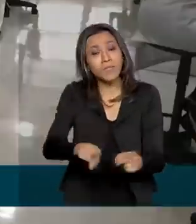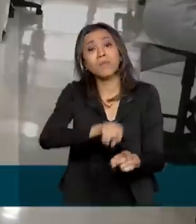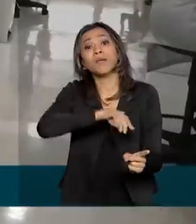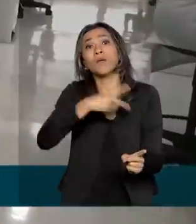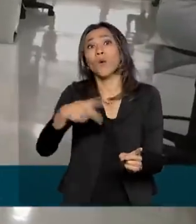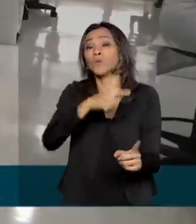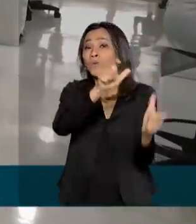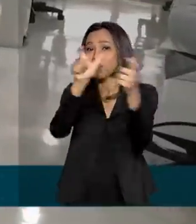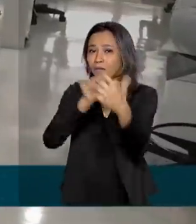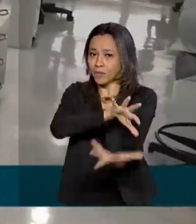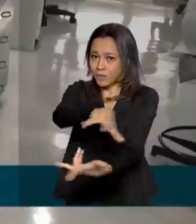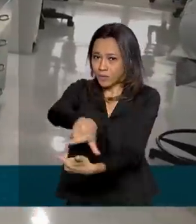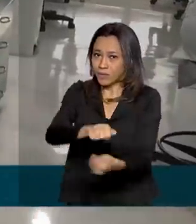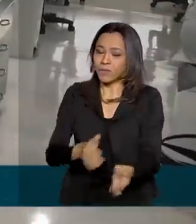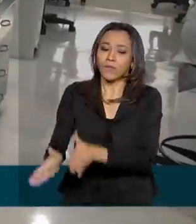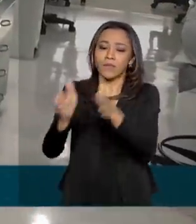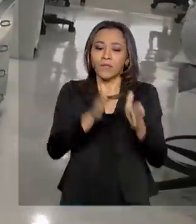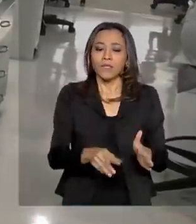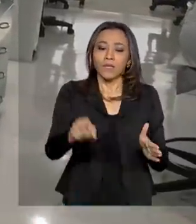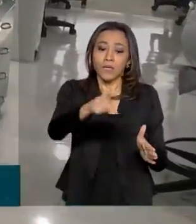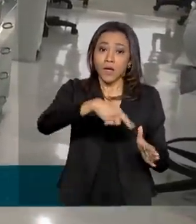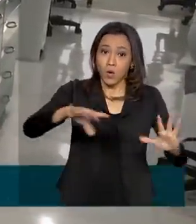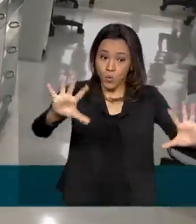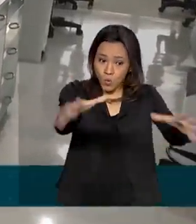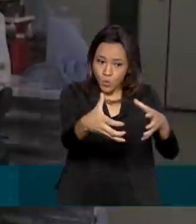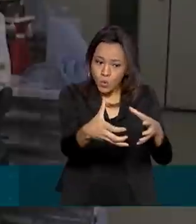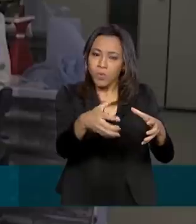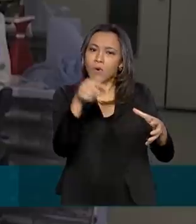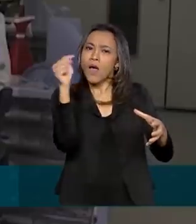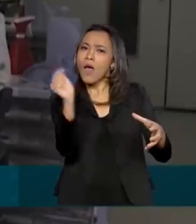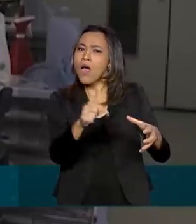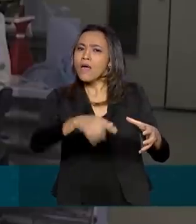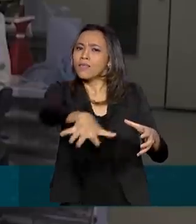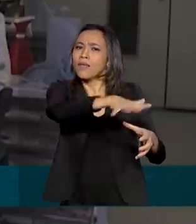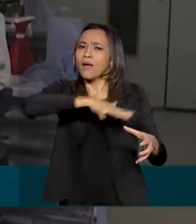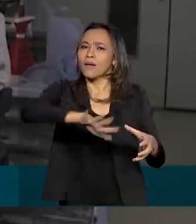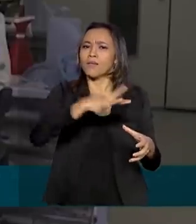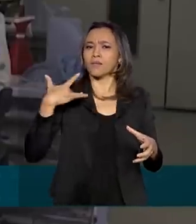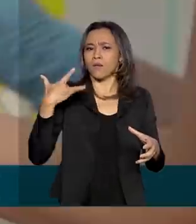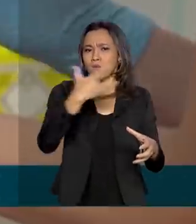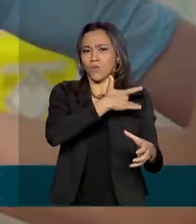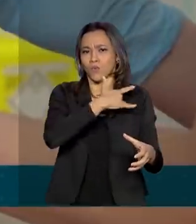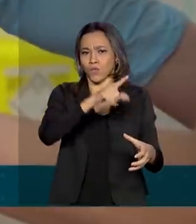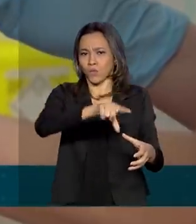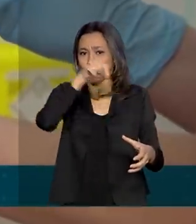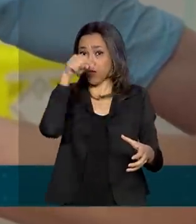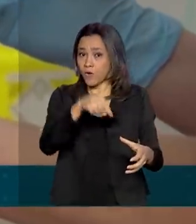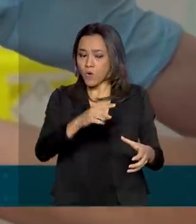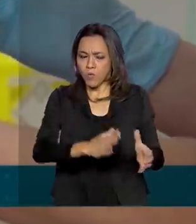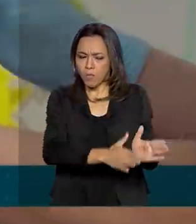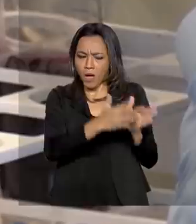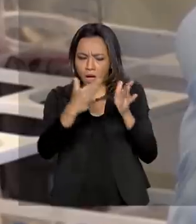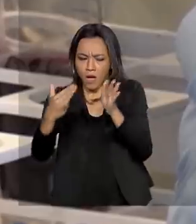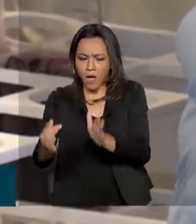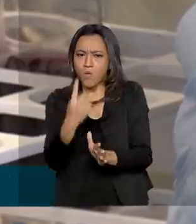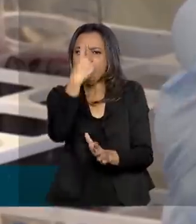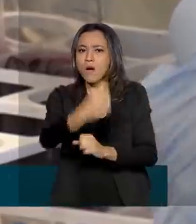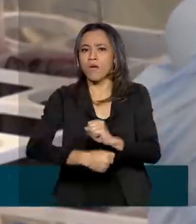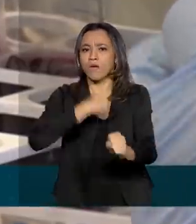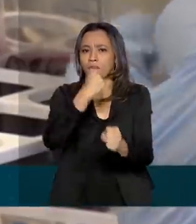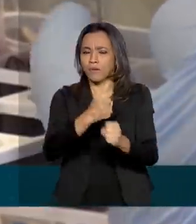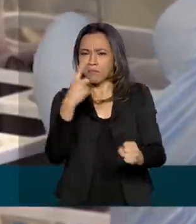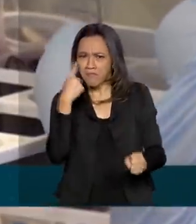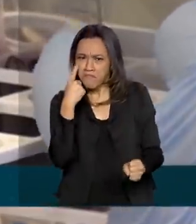A maioria dos selecionados está ligado à área da saúde. Eles vão ser monitorados por um ano para verificar a eficácia da